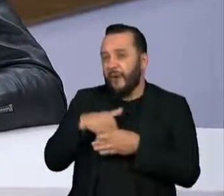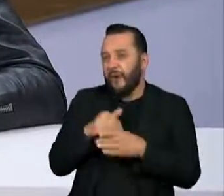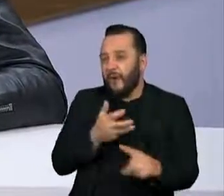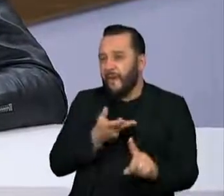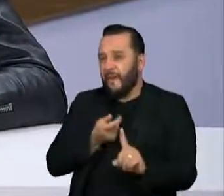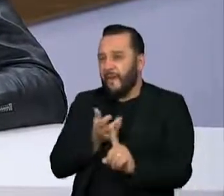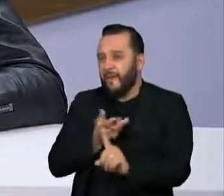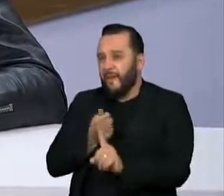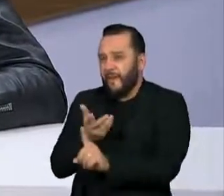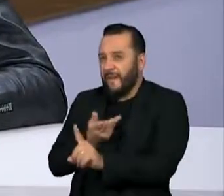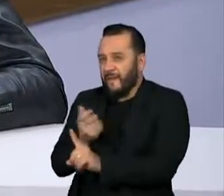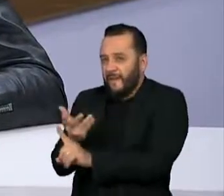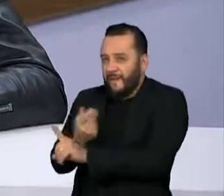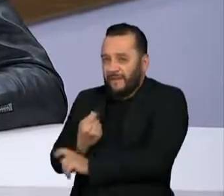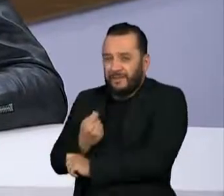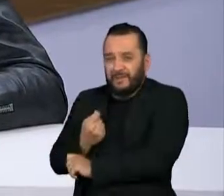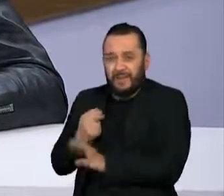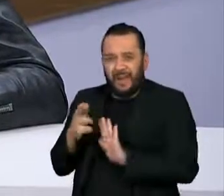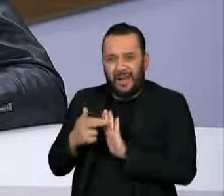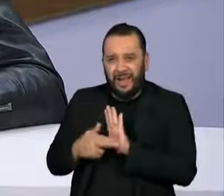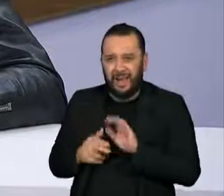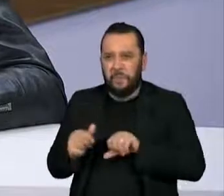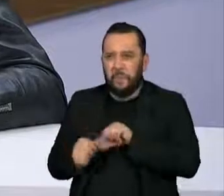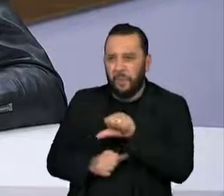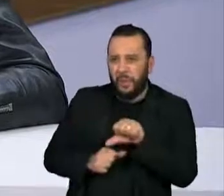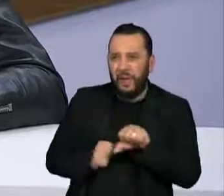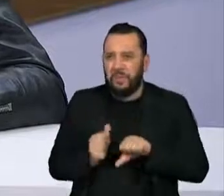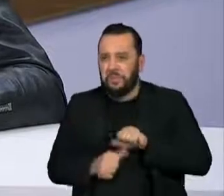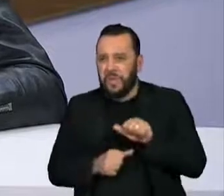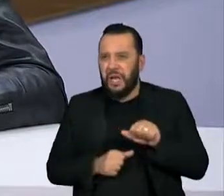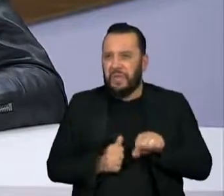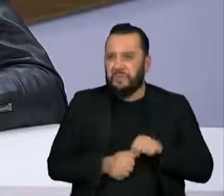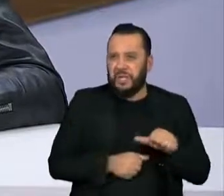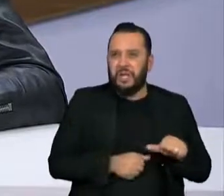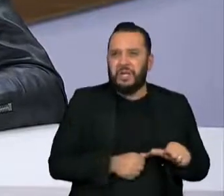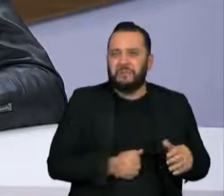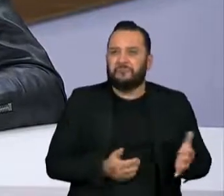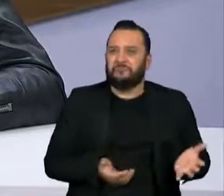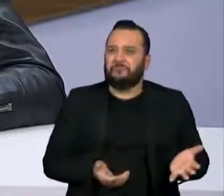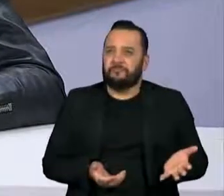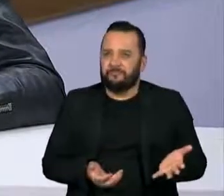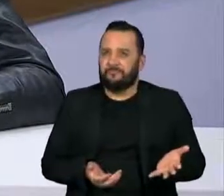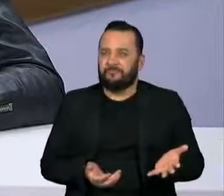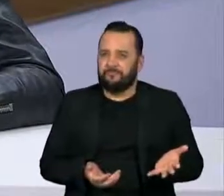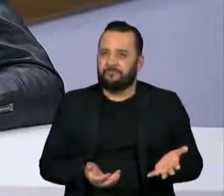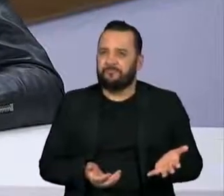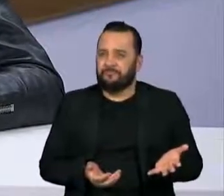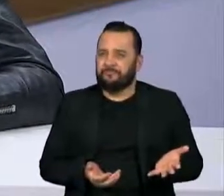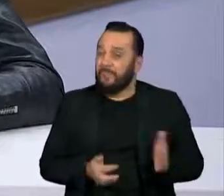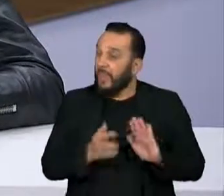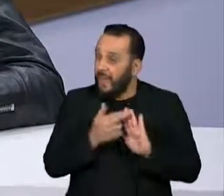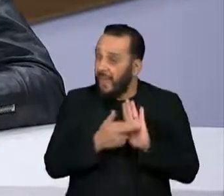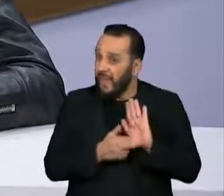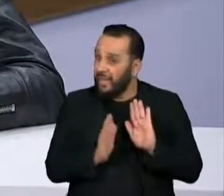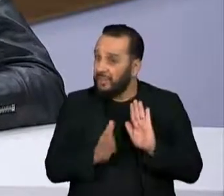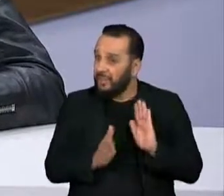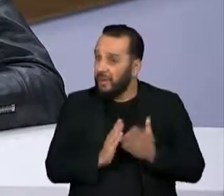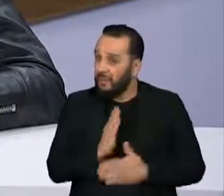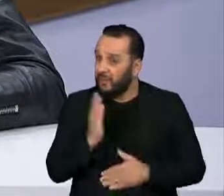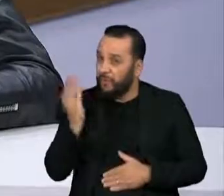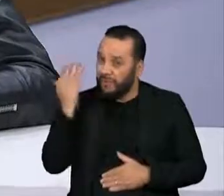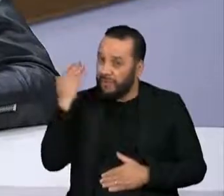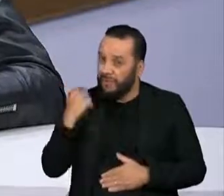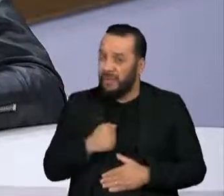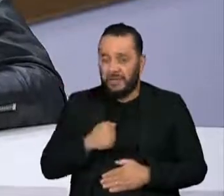mudando, vão distorcendo, mudando regras que foram aprovadas no